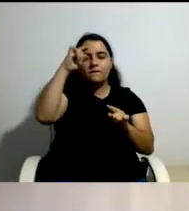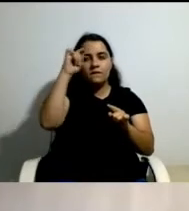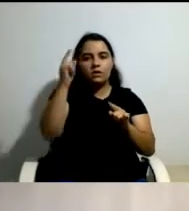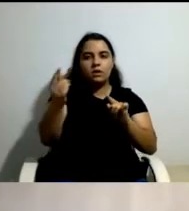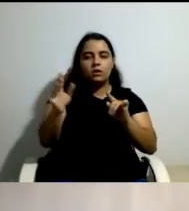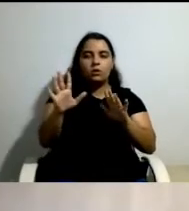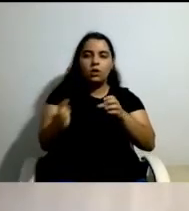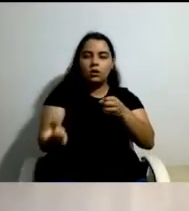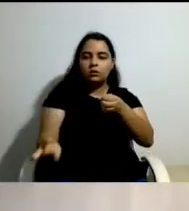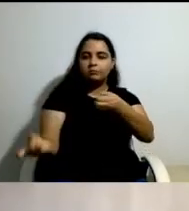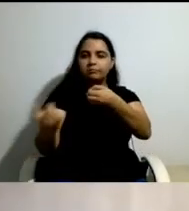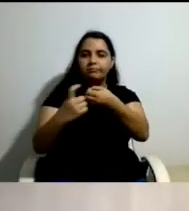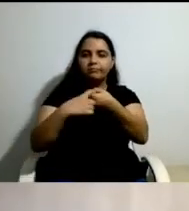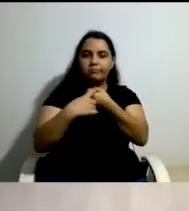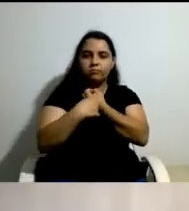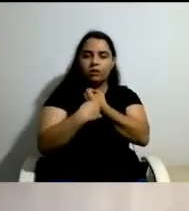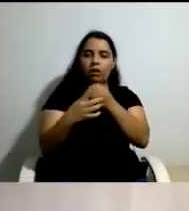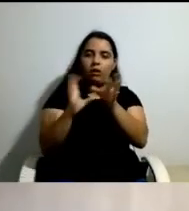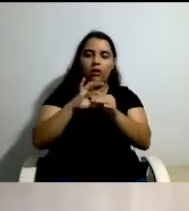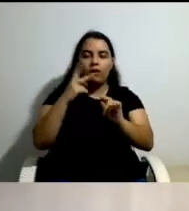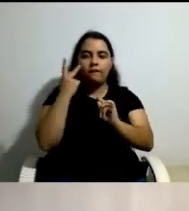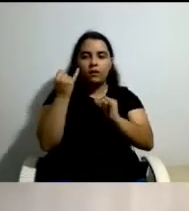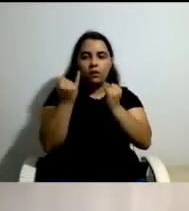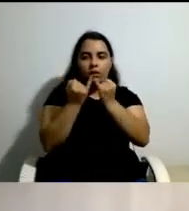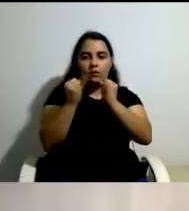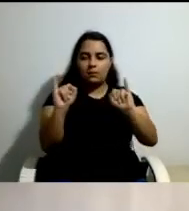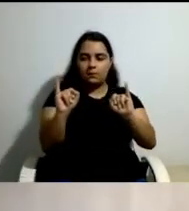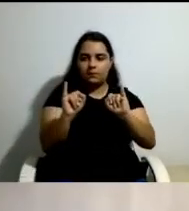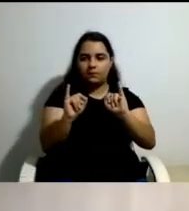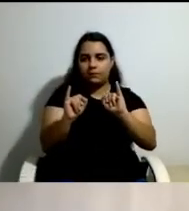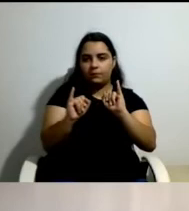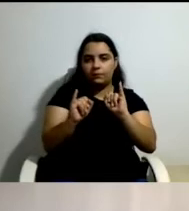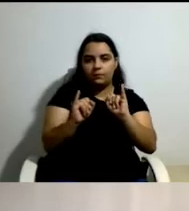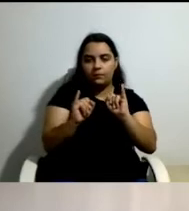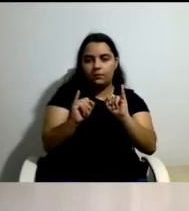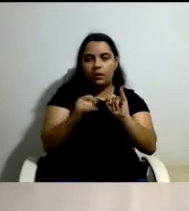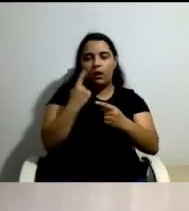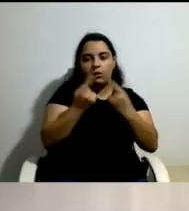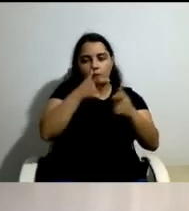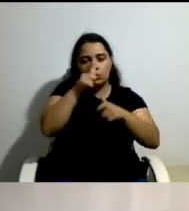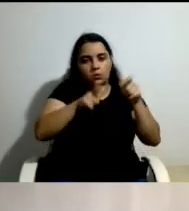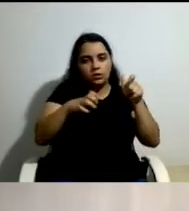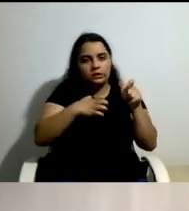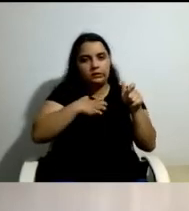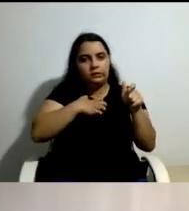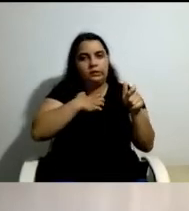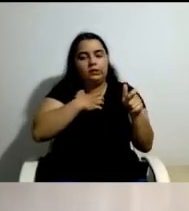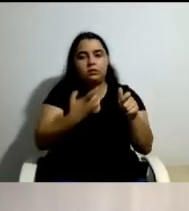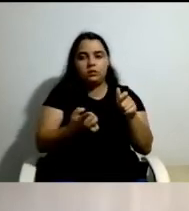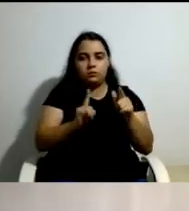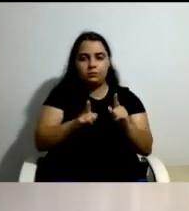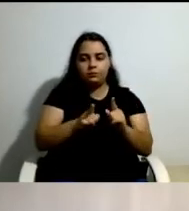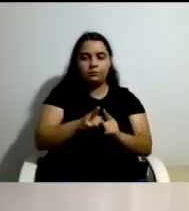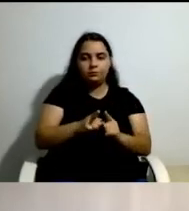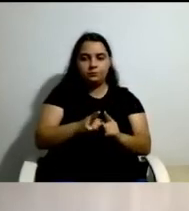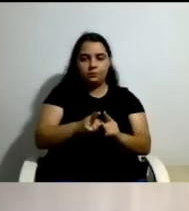seus princípios por parte de algumas participantes no projeto, algumas utilizadoras, e